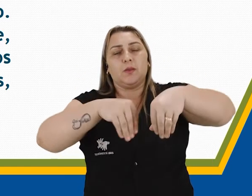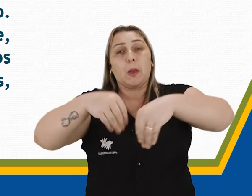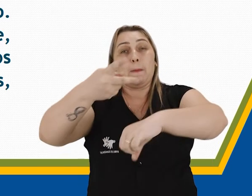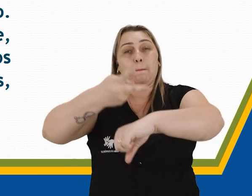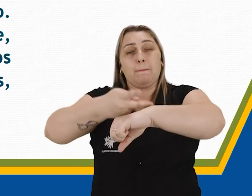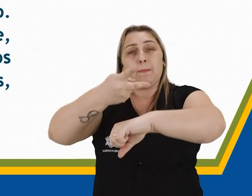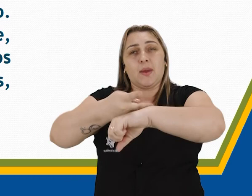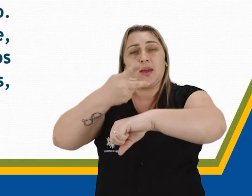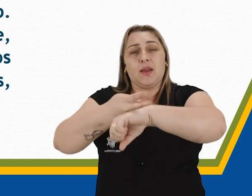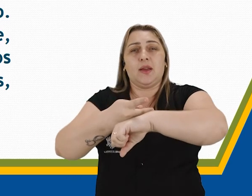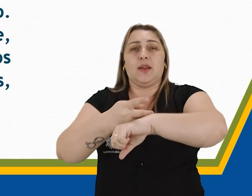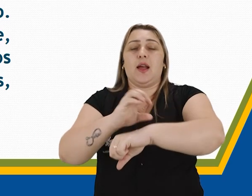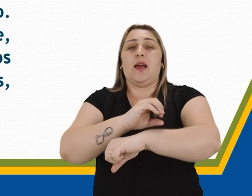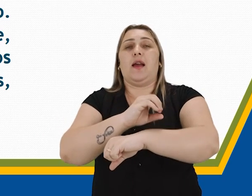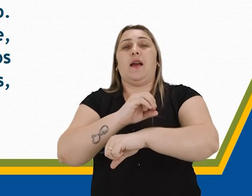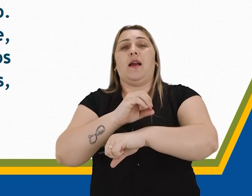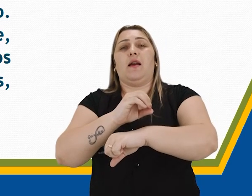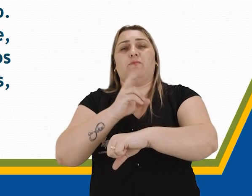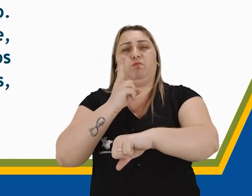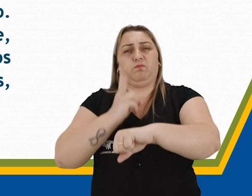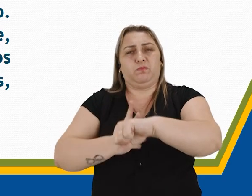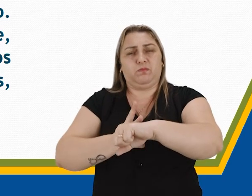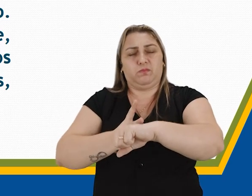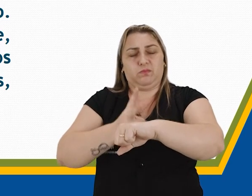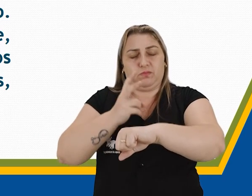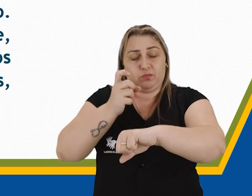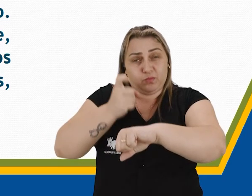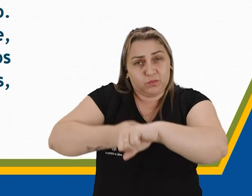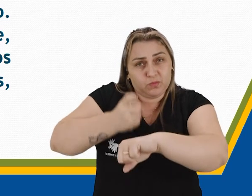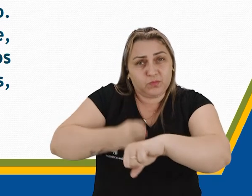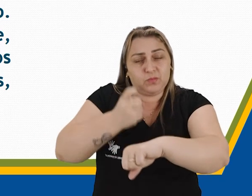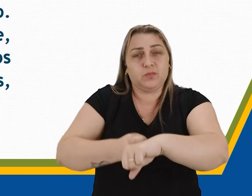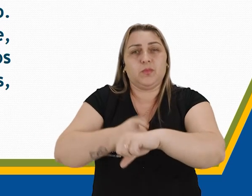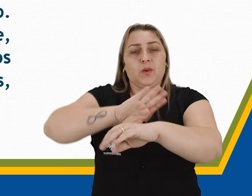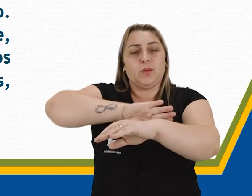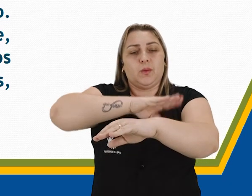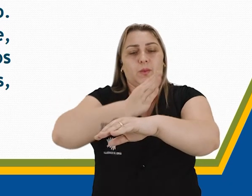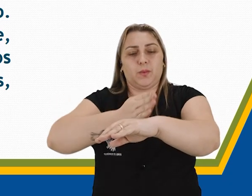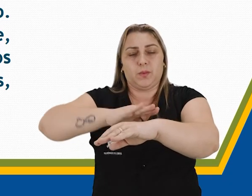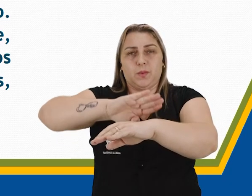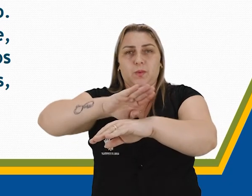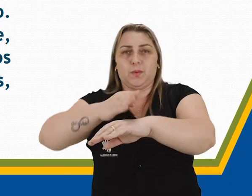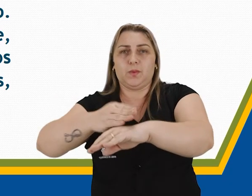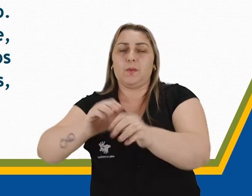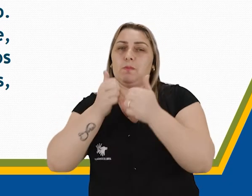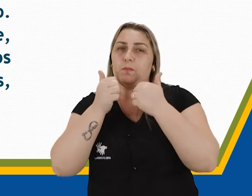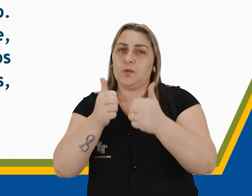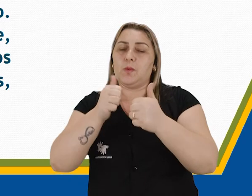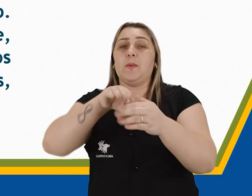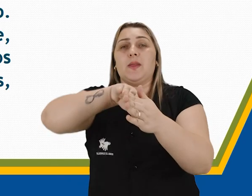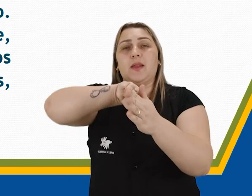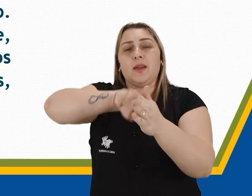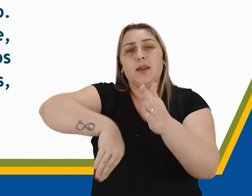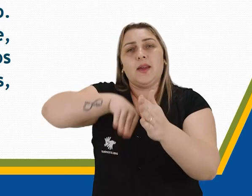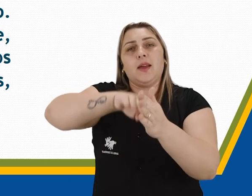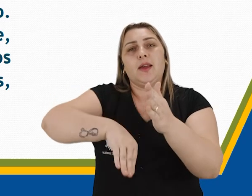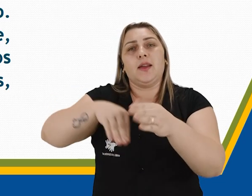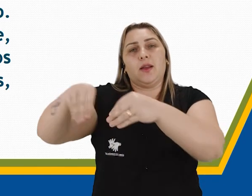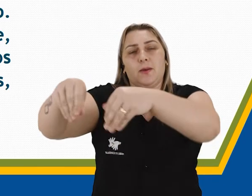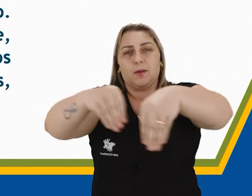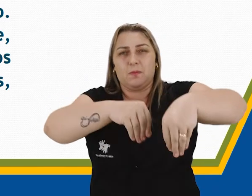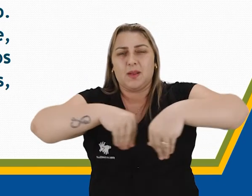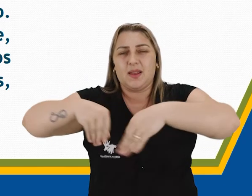pedras, cascalho ou pedra, criando um desenho em relevo positivo ou pela retirada de sedimentos